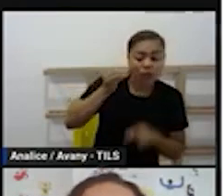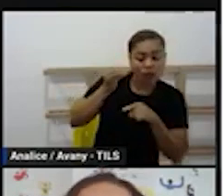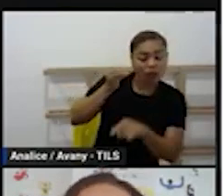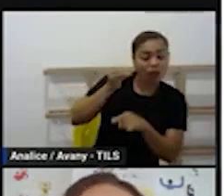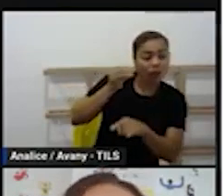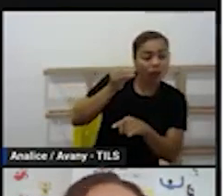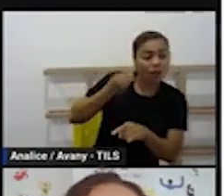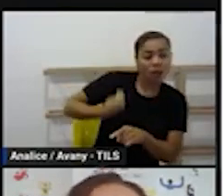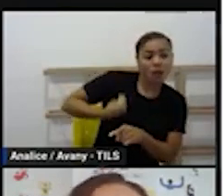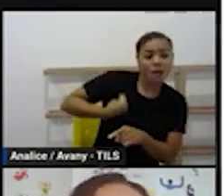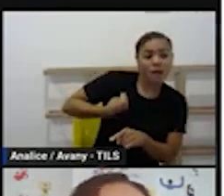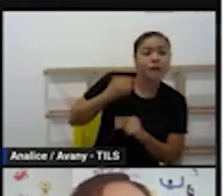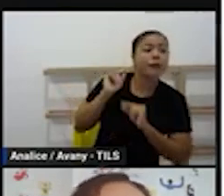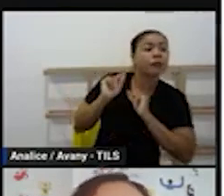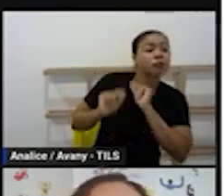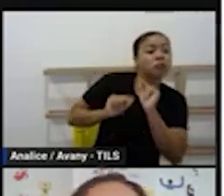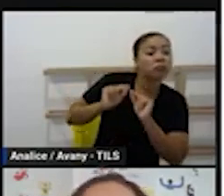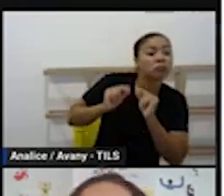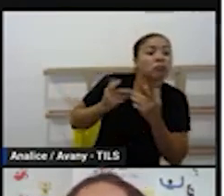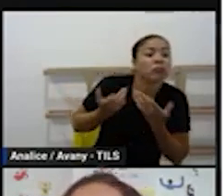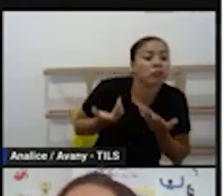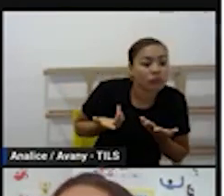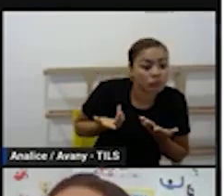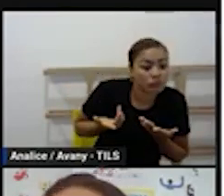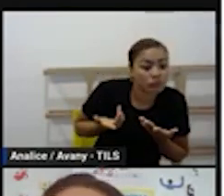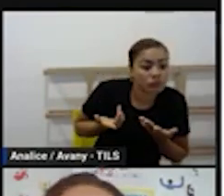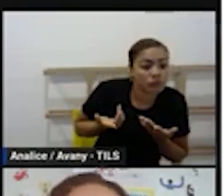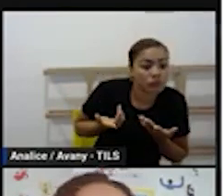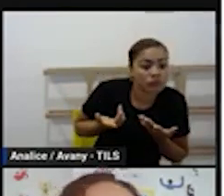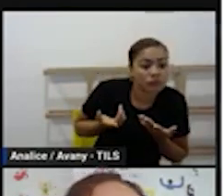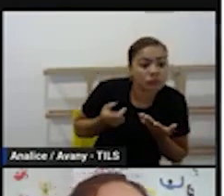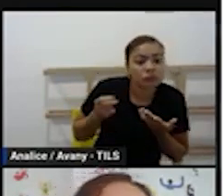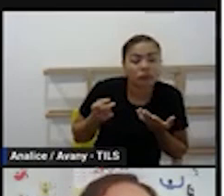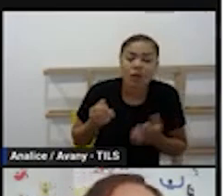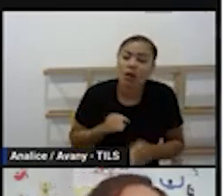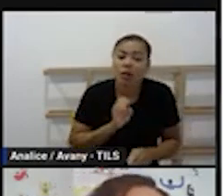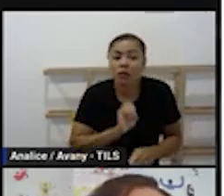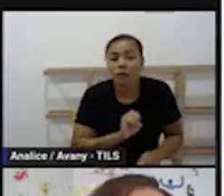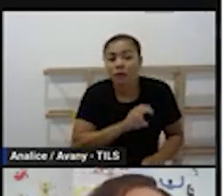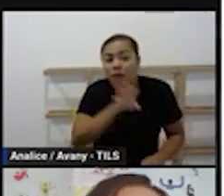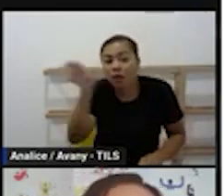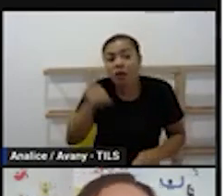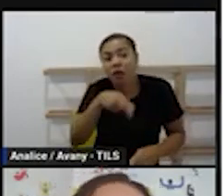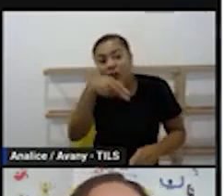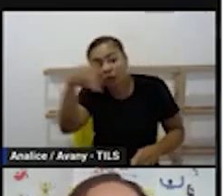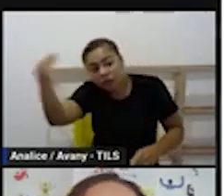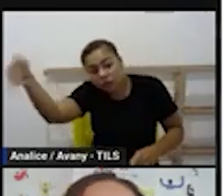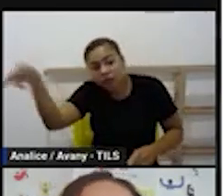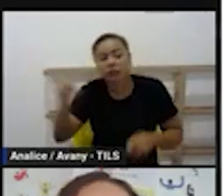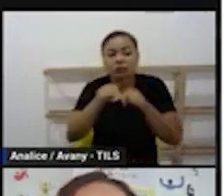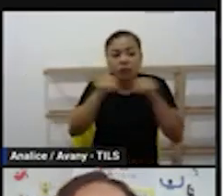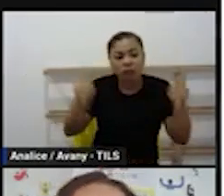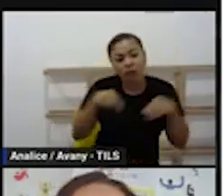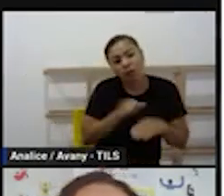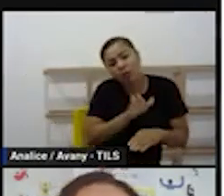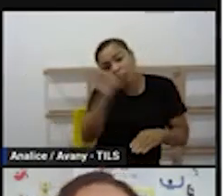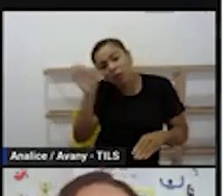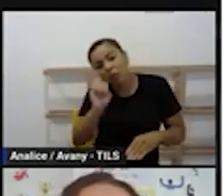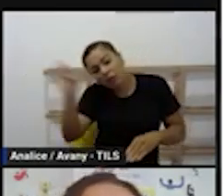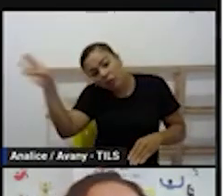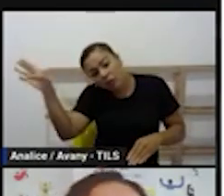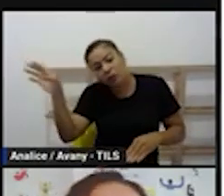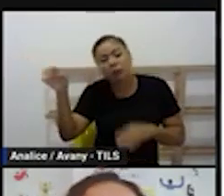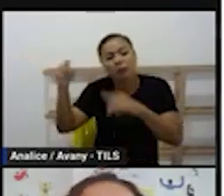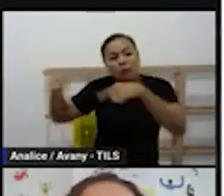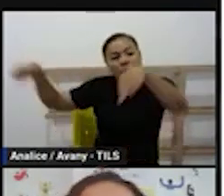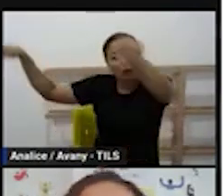vai explorar então ou ela vai lá pra fora explorar alguma coisa vai ser dentro da sala mesmo algo que a criança vai vivenciar